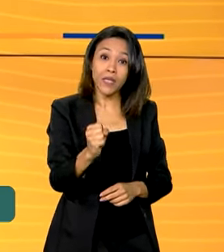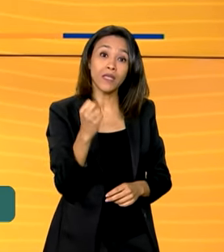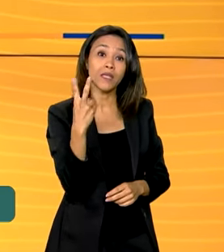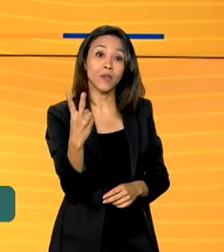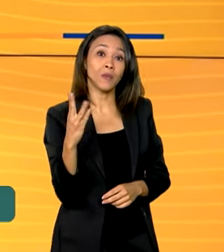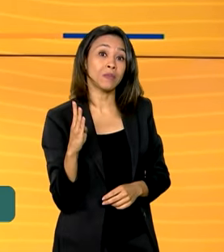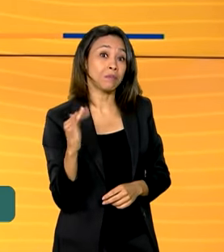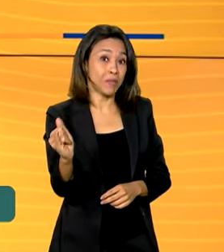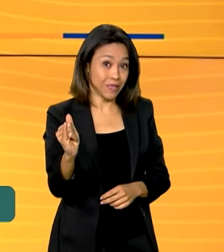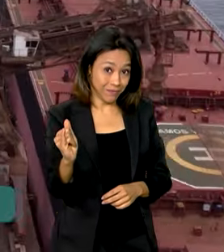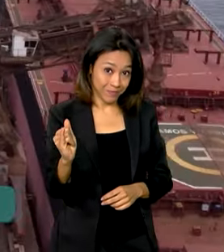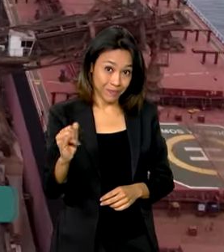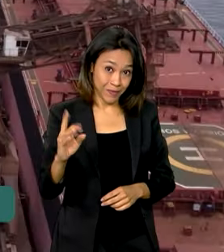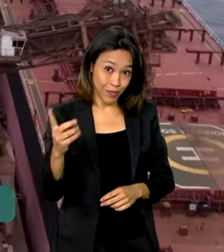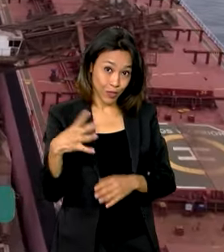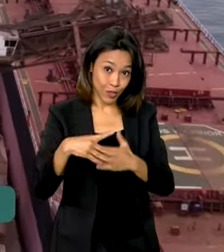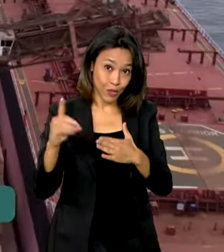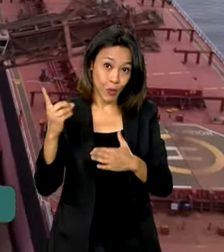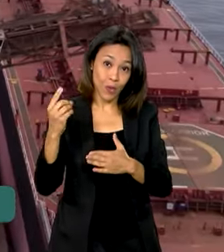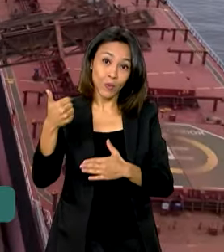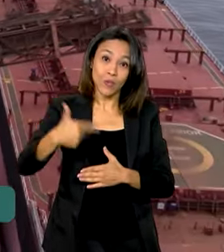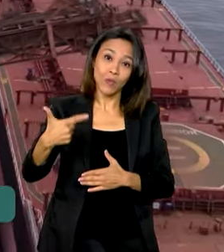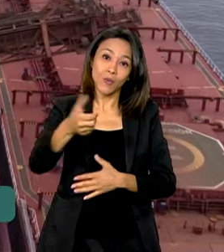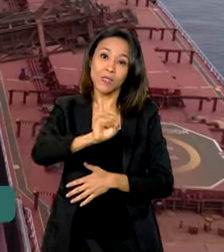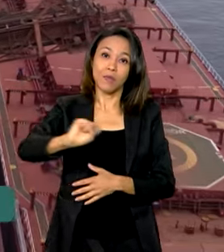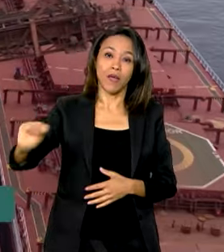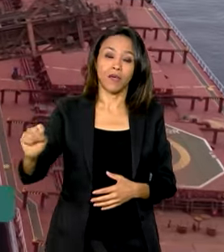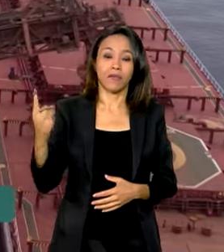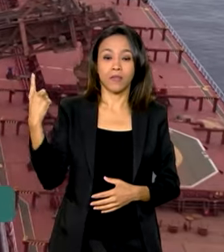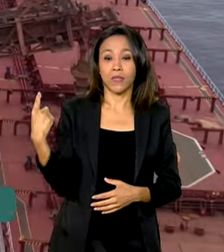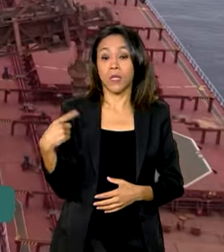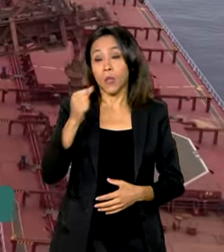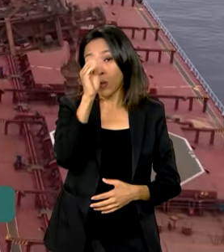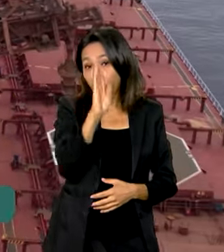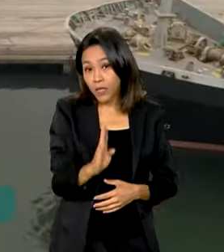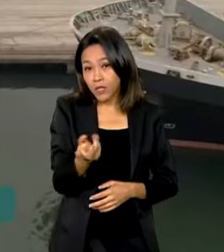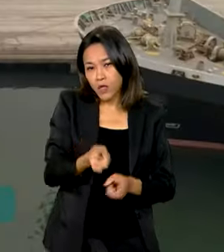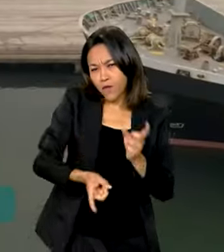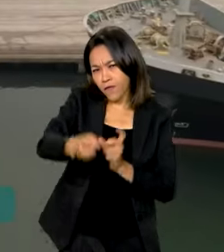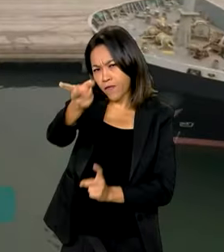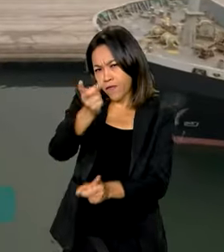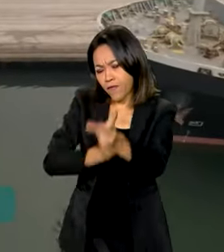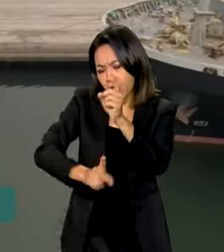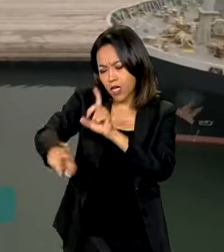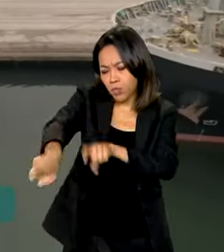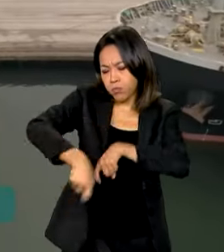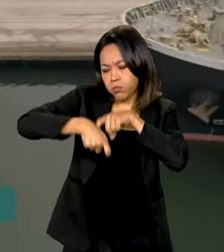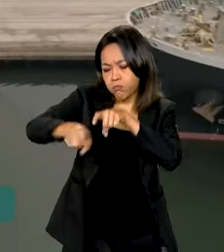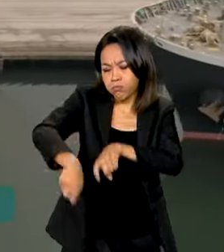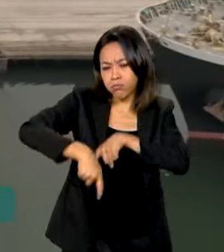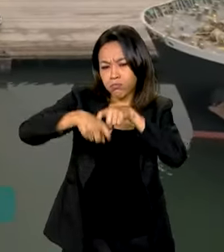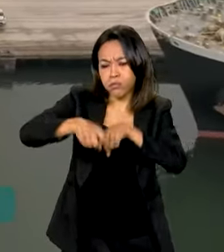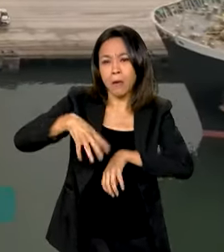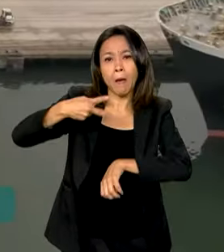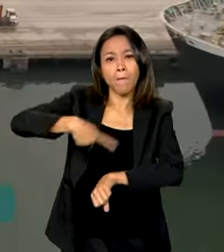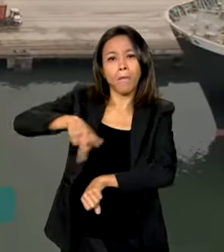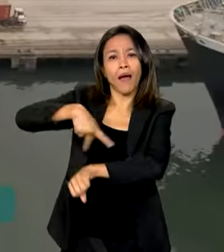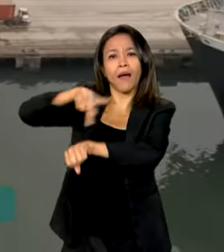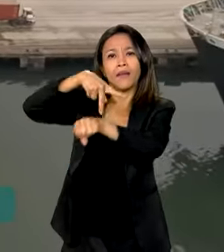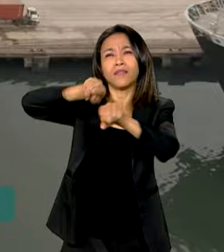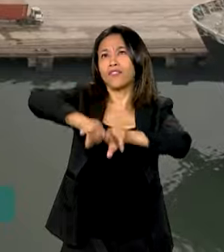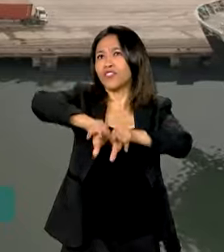de dólares no primeiro semestre. O Brasil já vende produtos agrícolas para países de todos os continentes.